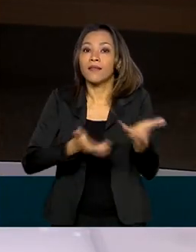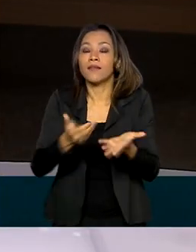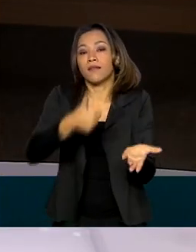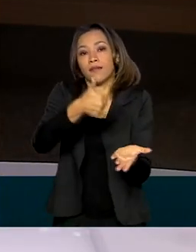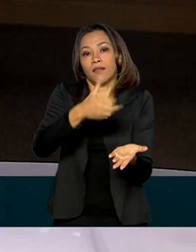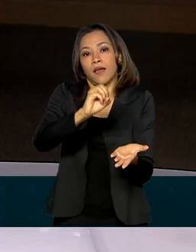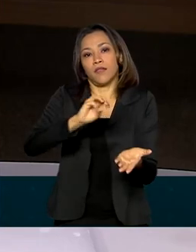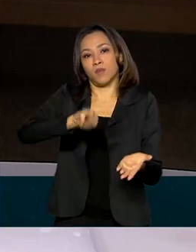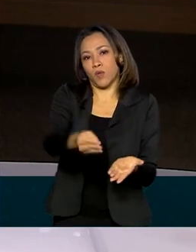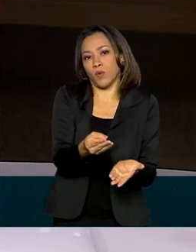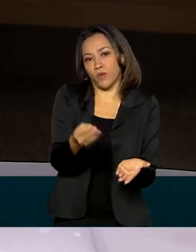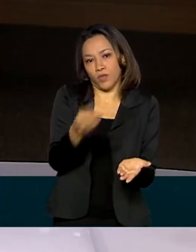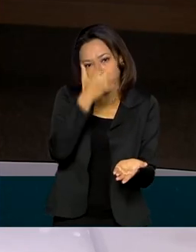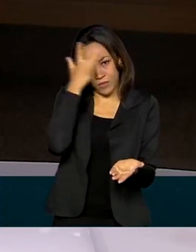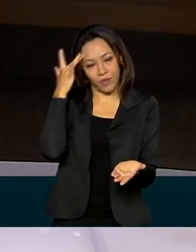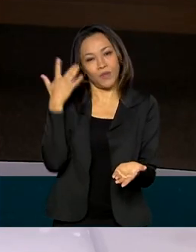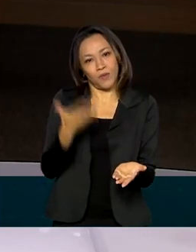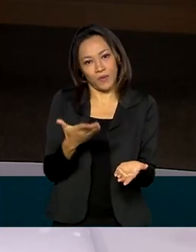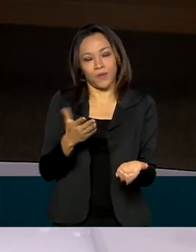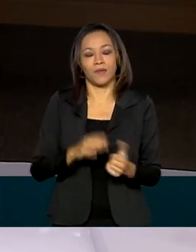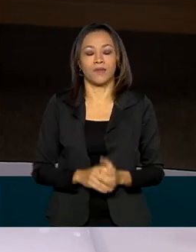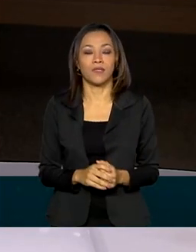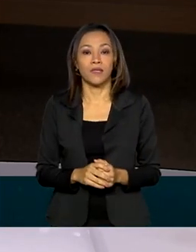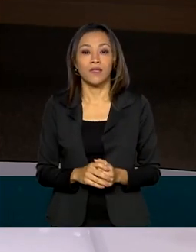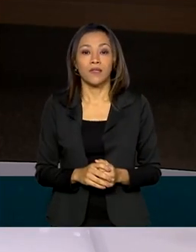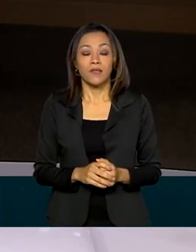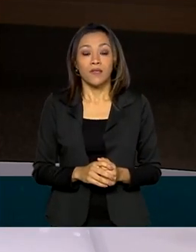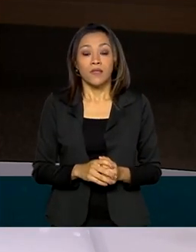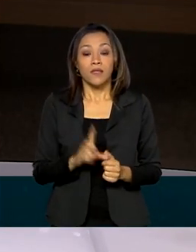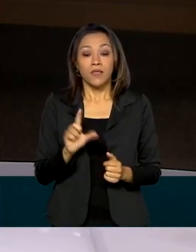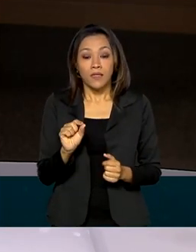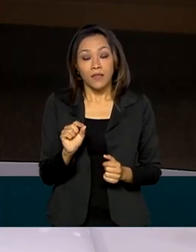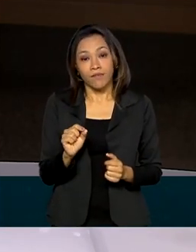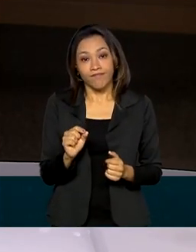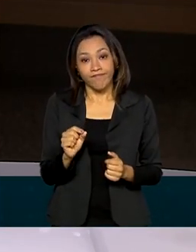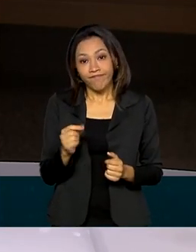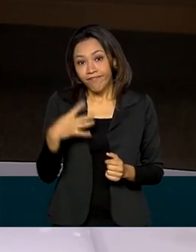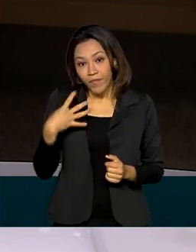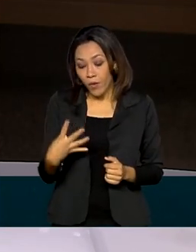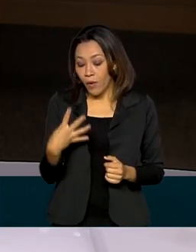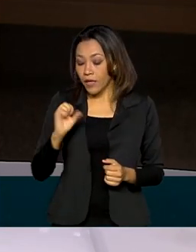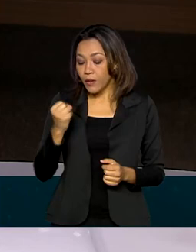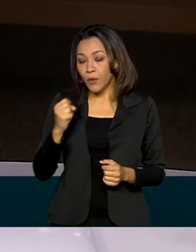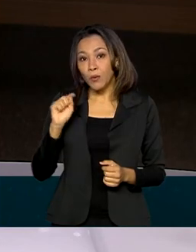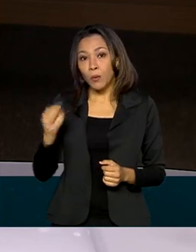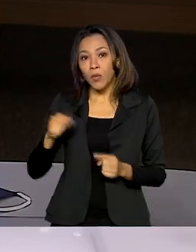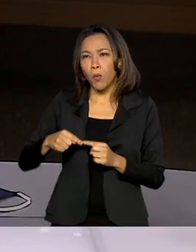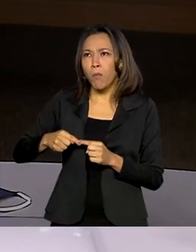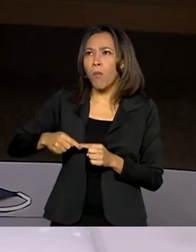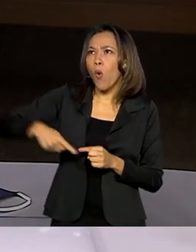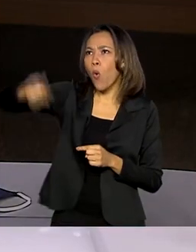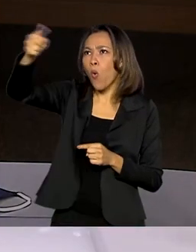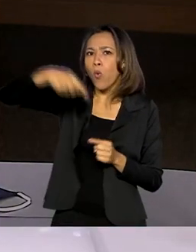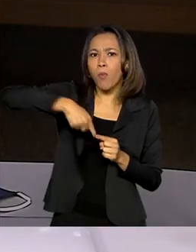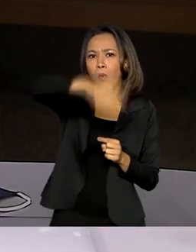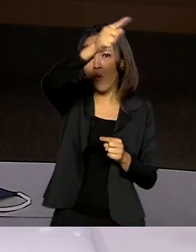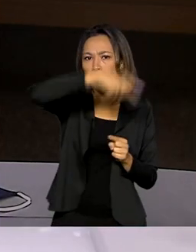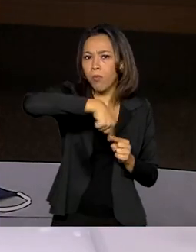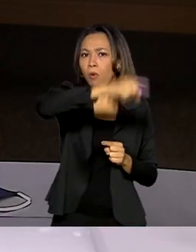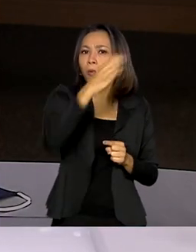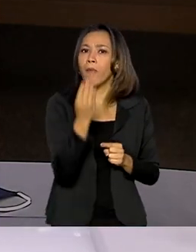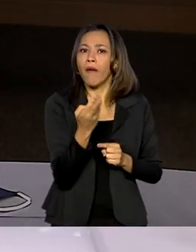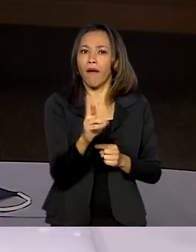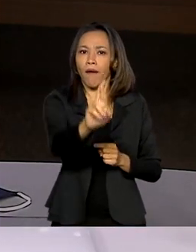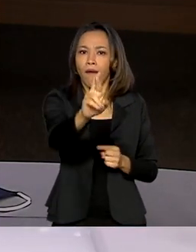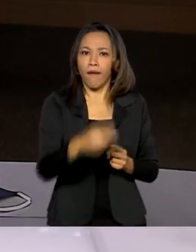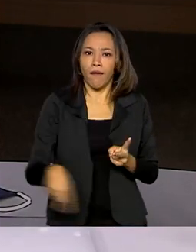% do gap que nós temos no Brasil. Enfim, 48 mil quilômetros de rodovias federais, rede